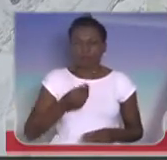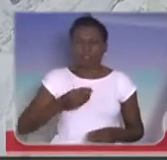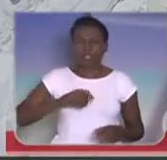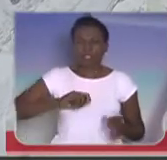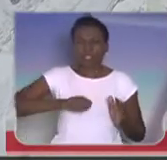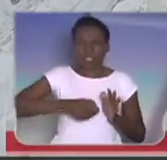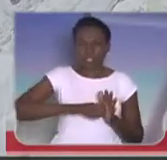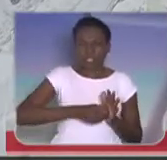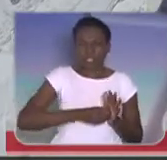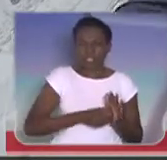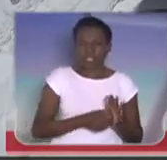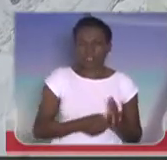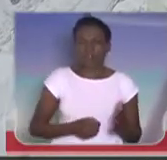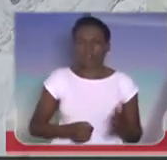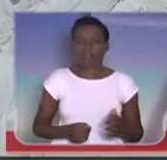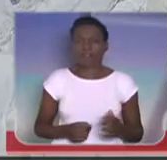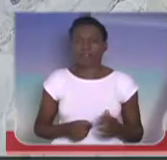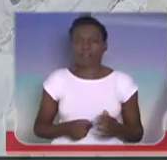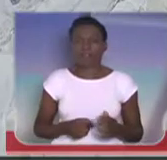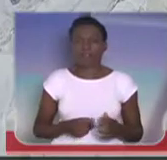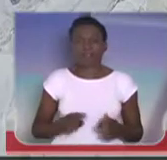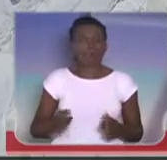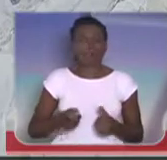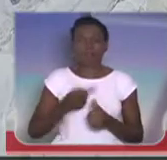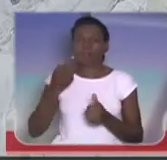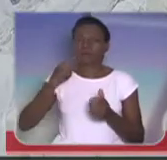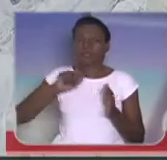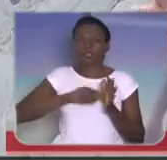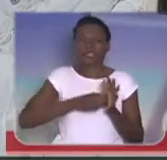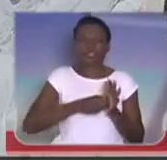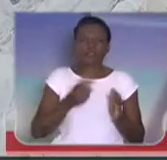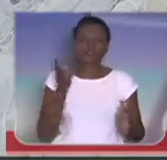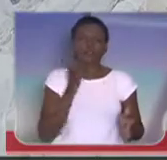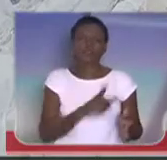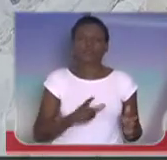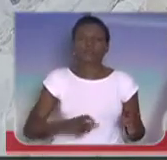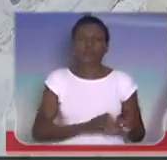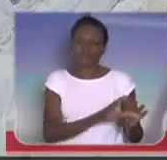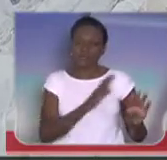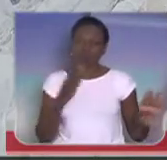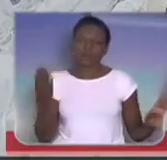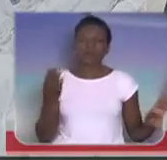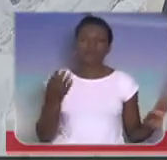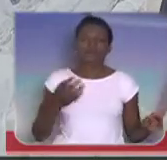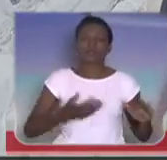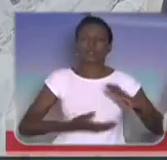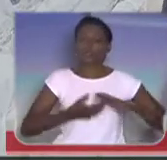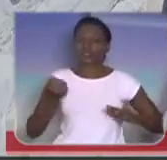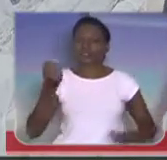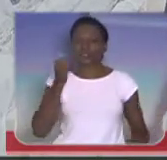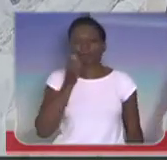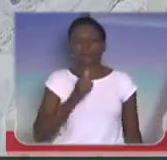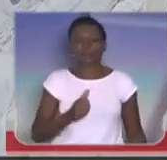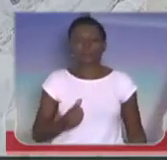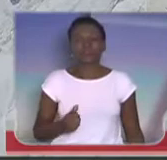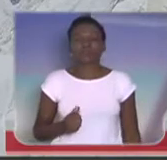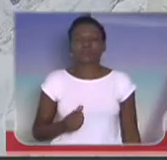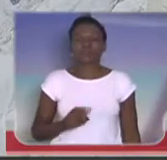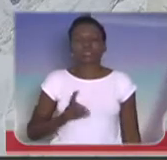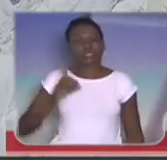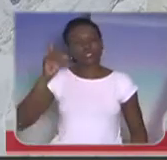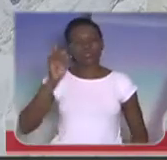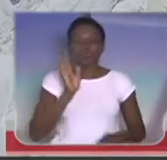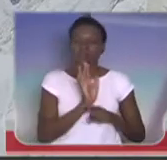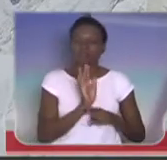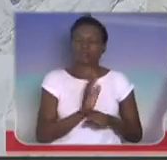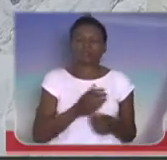de preparação de Deus, a primeira chave que ele usou já foi a chave que conseguiu abrir o portão e retirar aquela senhora. e aquela criança que